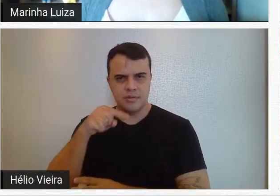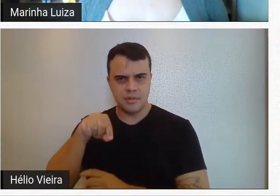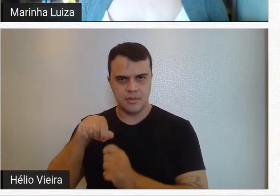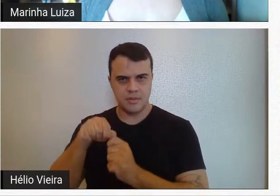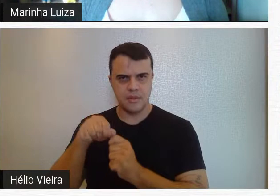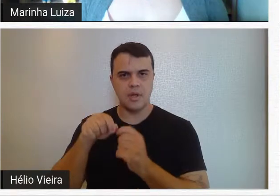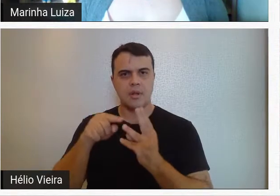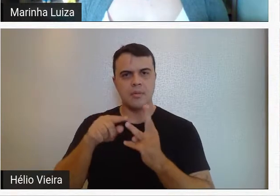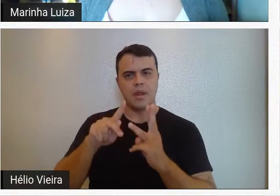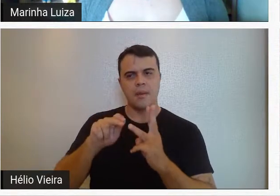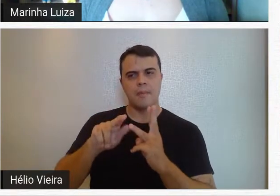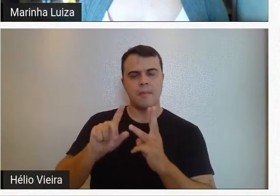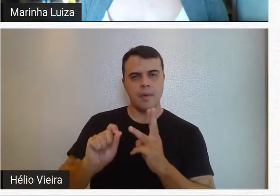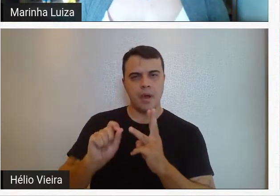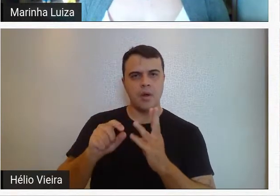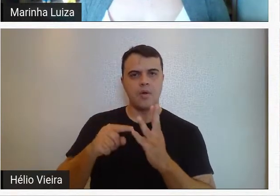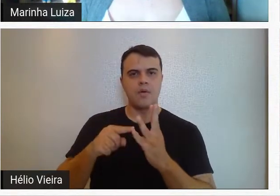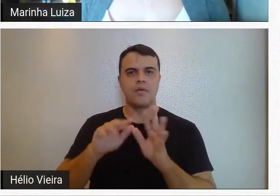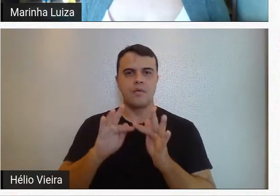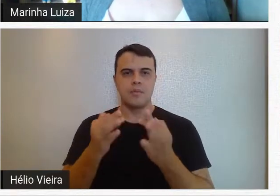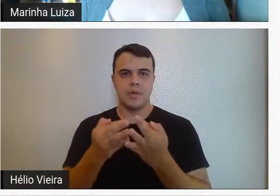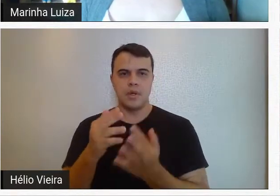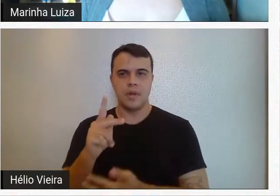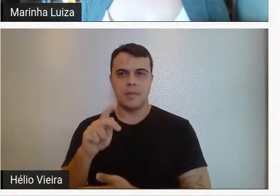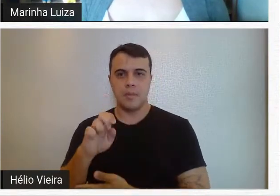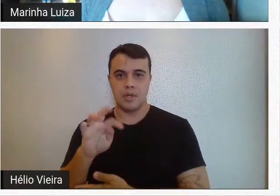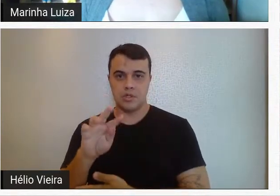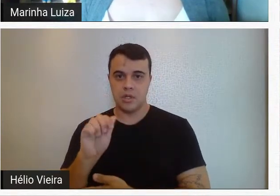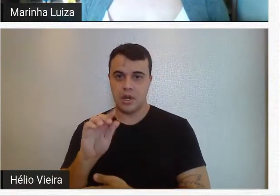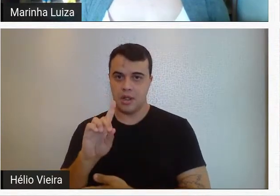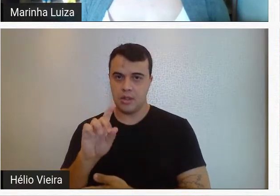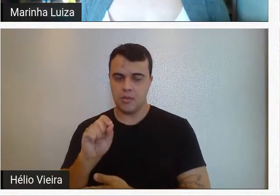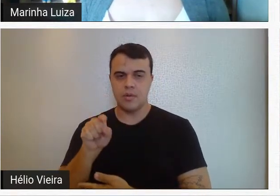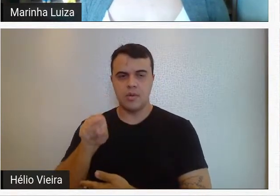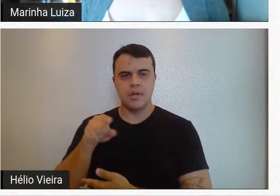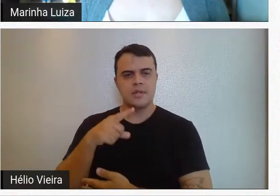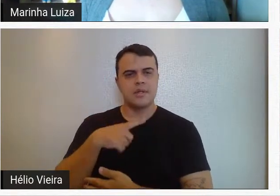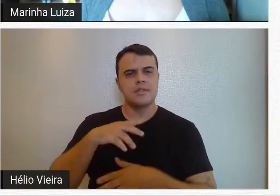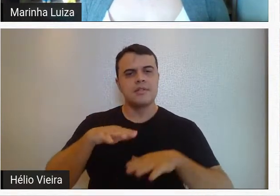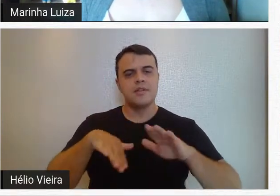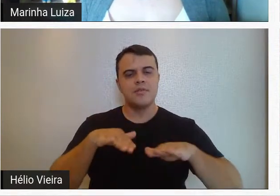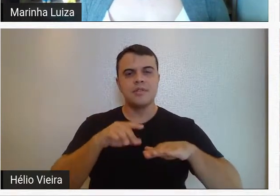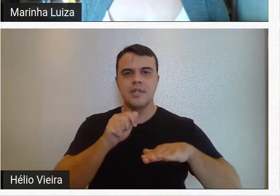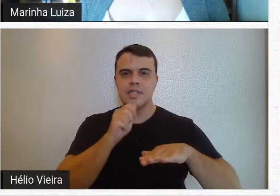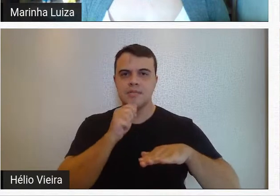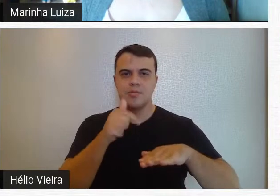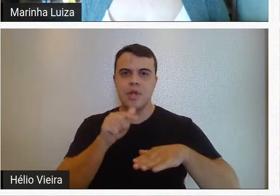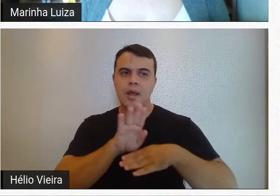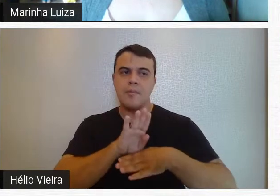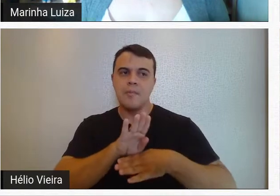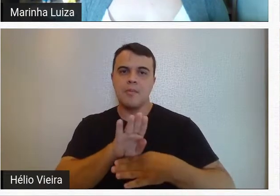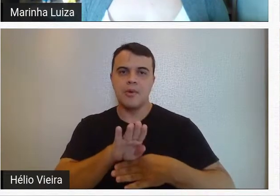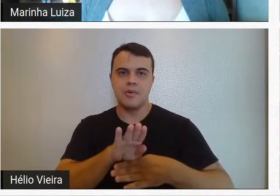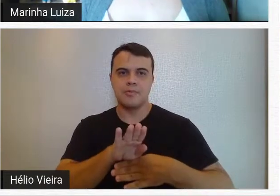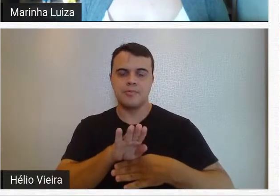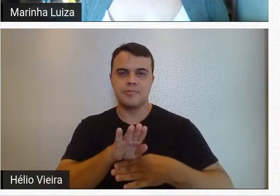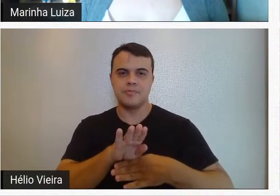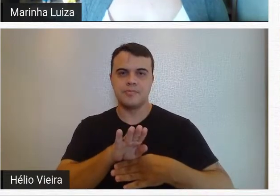Prado, da família Penteado. Então, gente, talvez, sem um apoio dessa